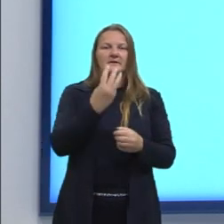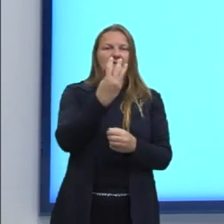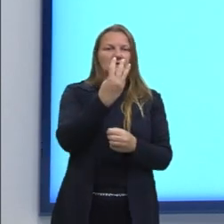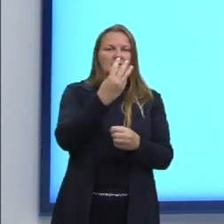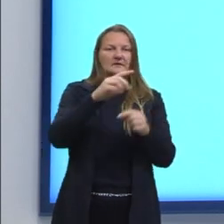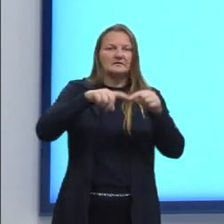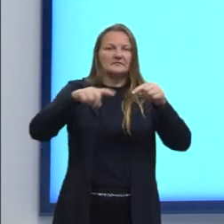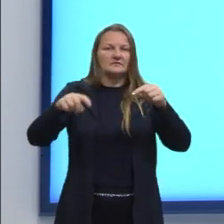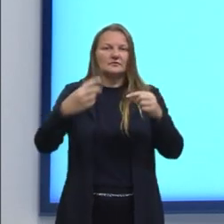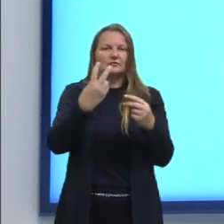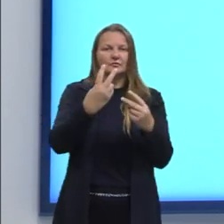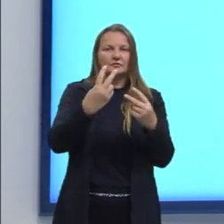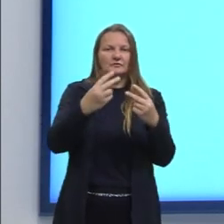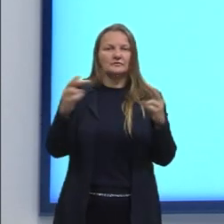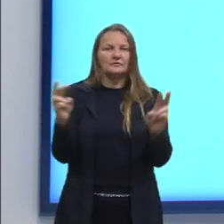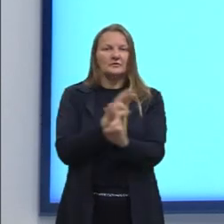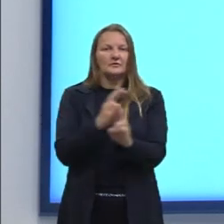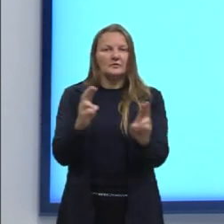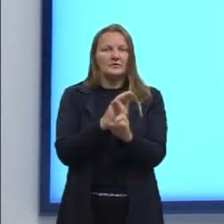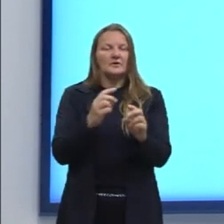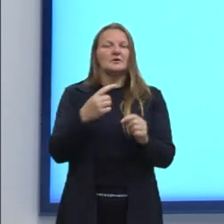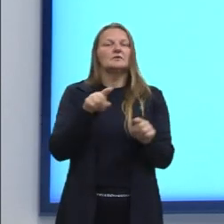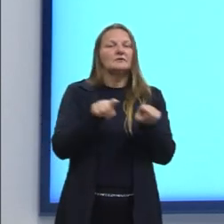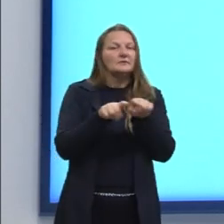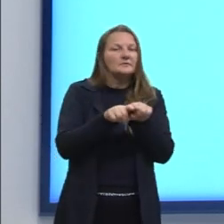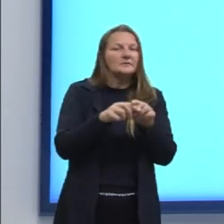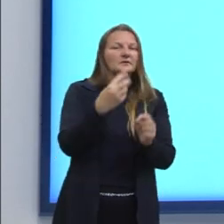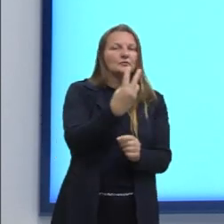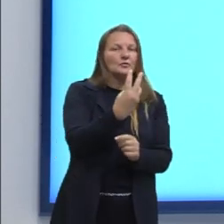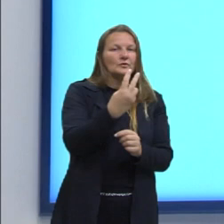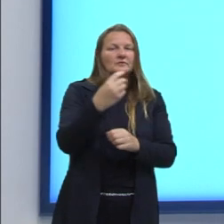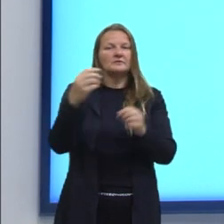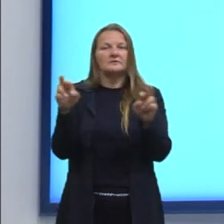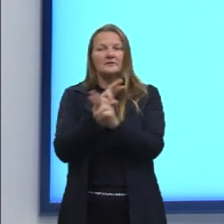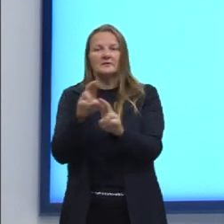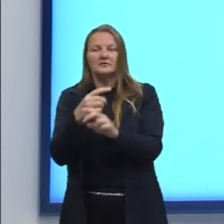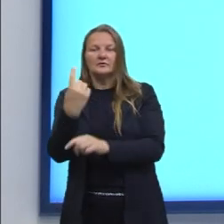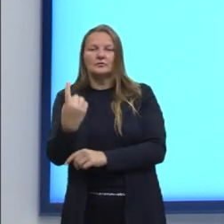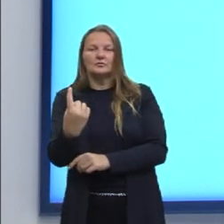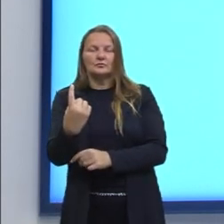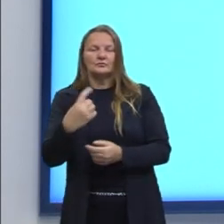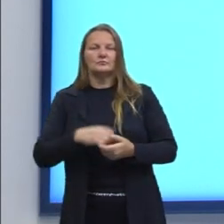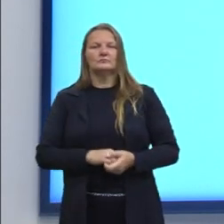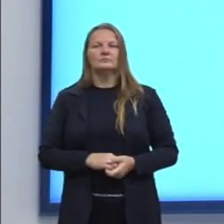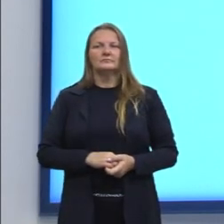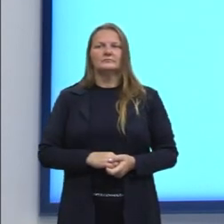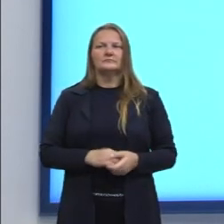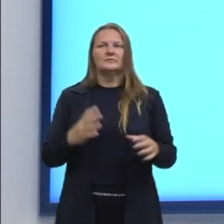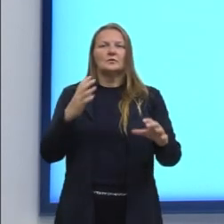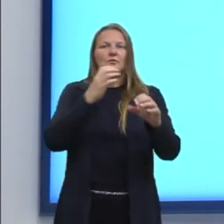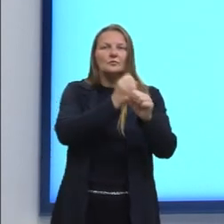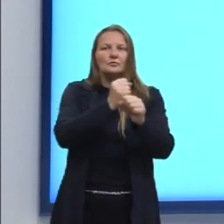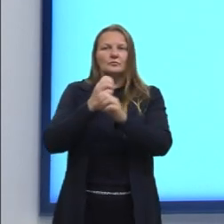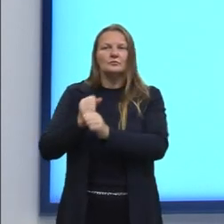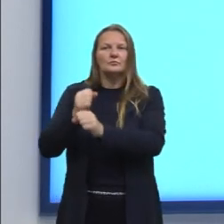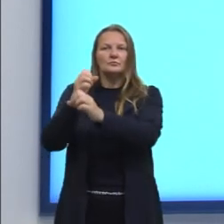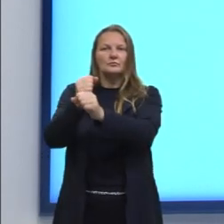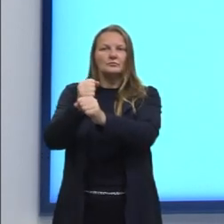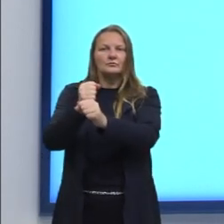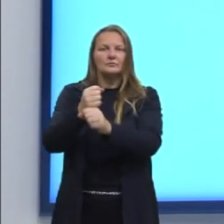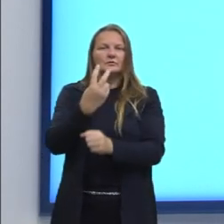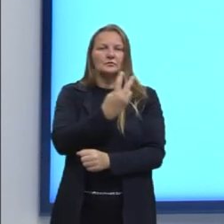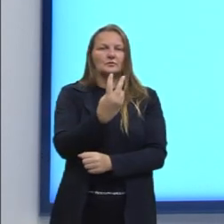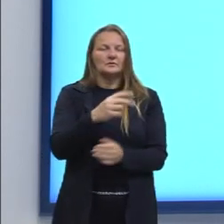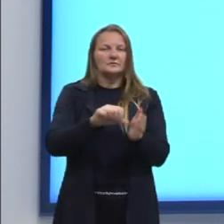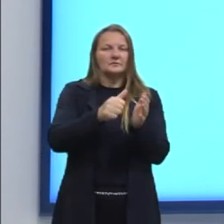para o ano 2 e também do ano 2 para o ano 1. Então, somamos as duas variações que